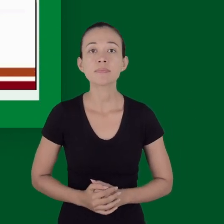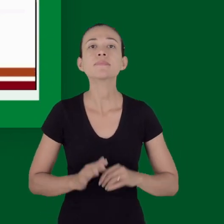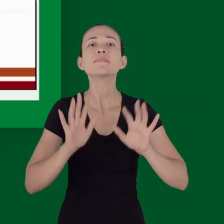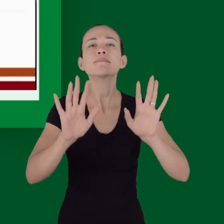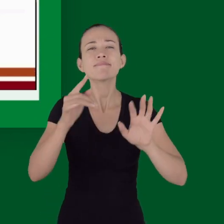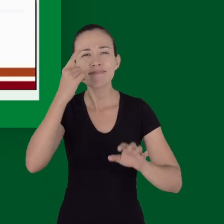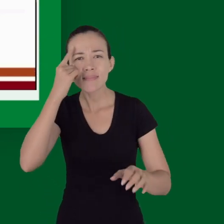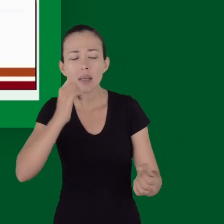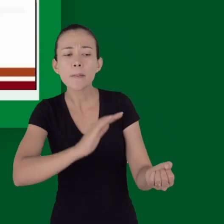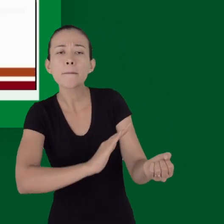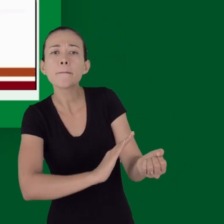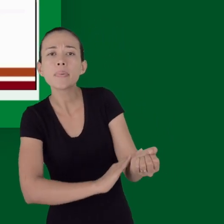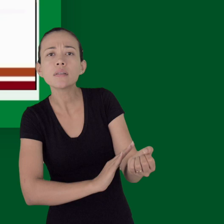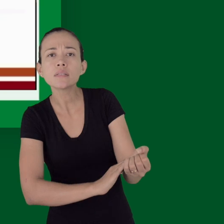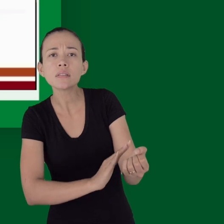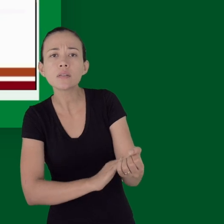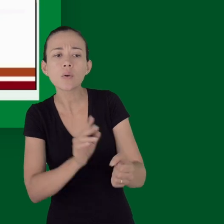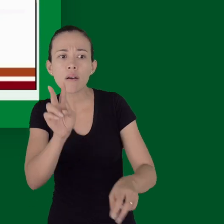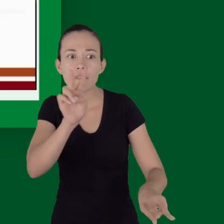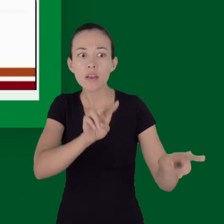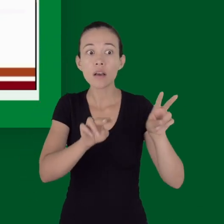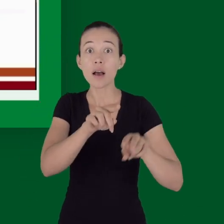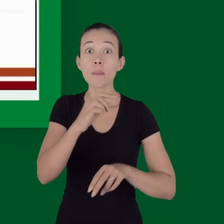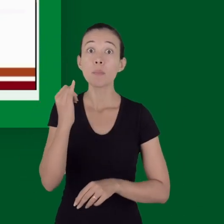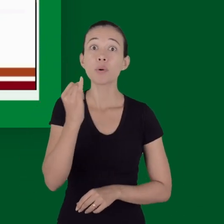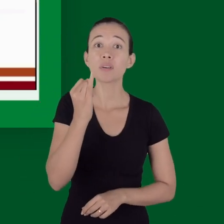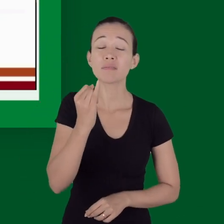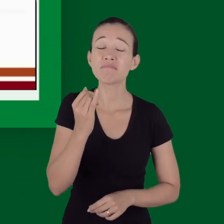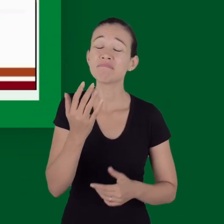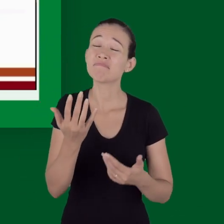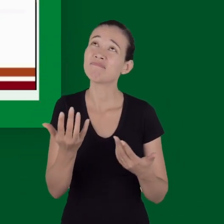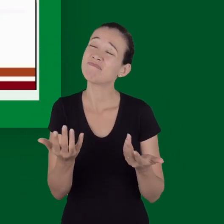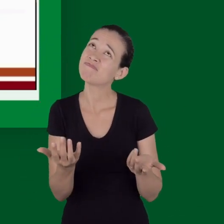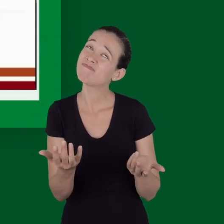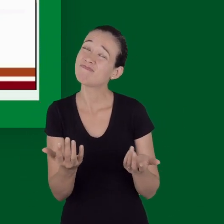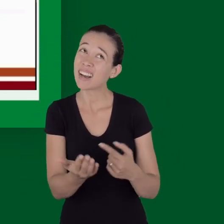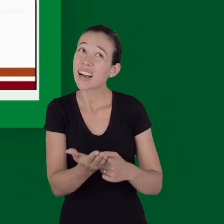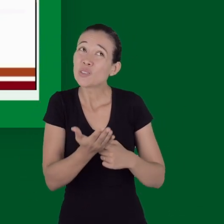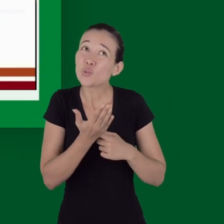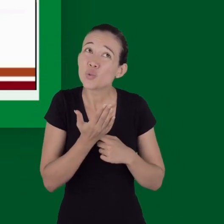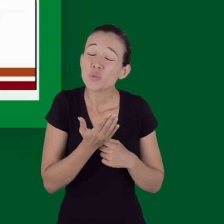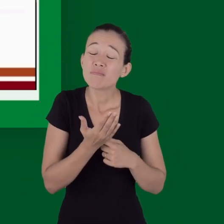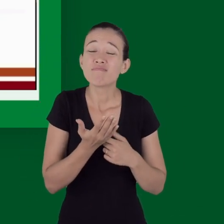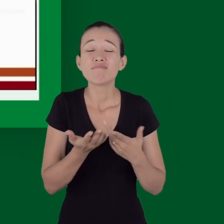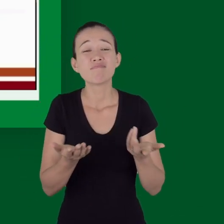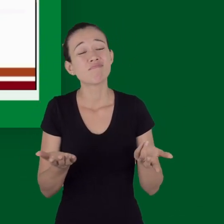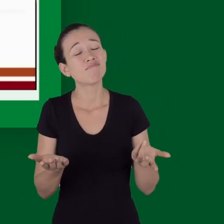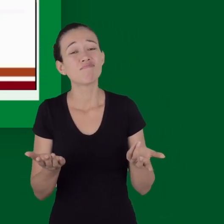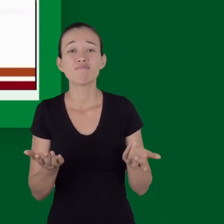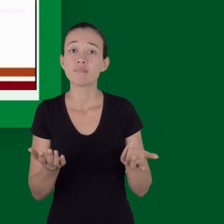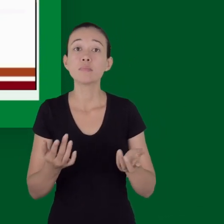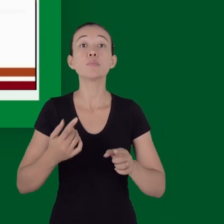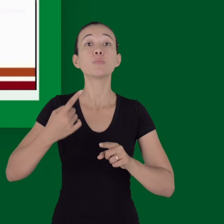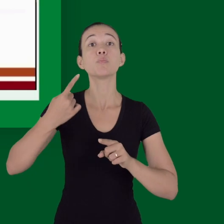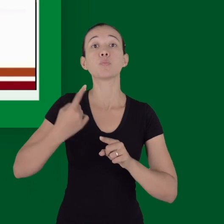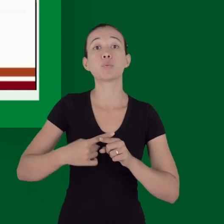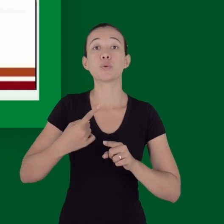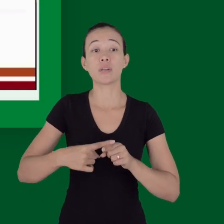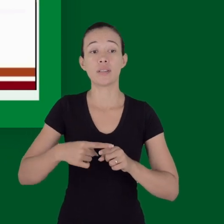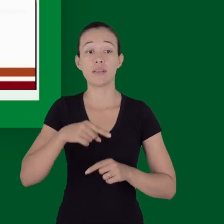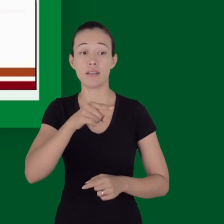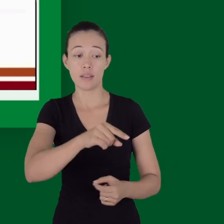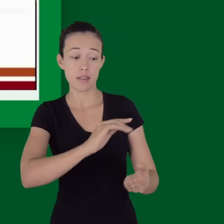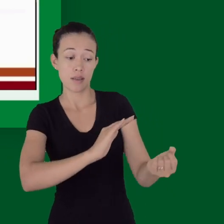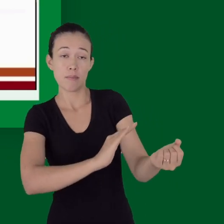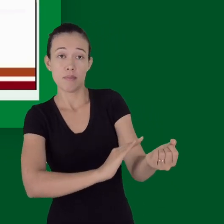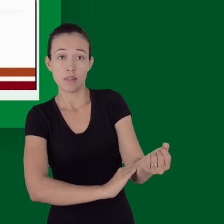aqui é importante lembrar que a pressão arterial é um dos sinais menos sensíveis para avaliação do paciente com choque, né. Ela,